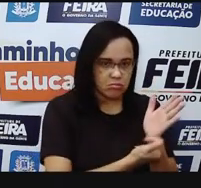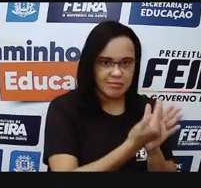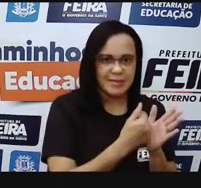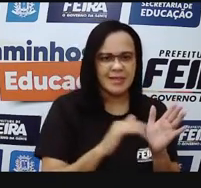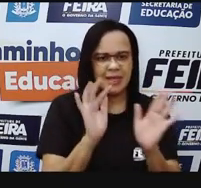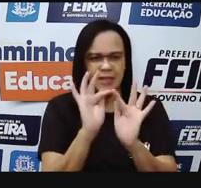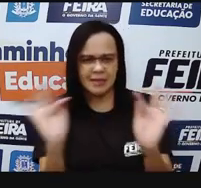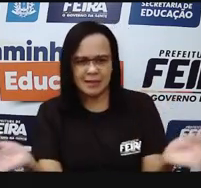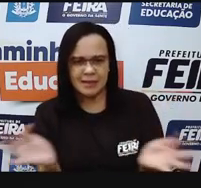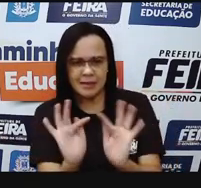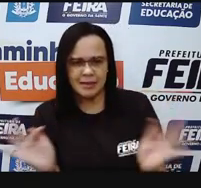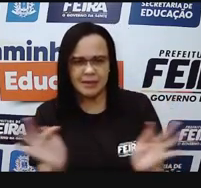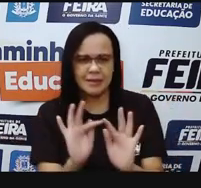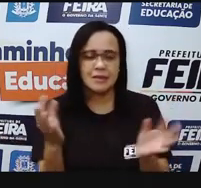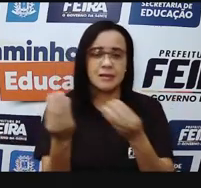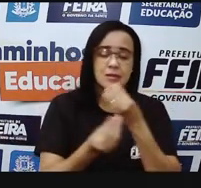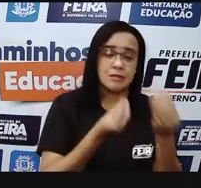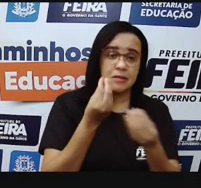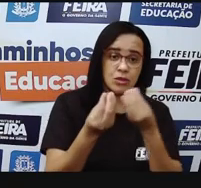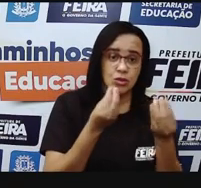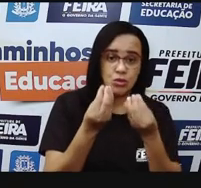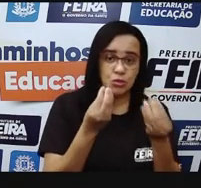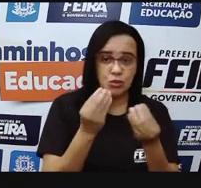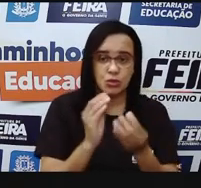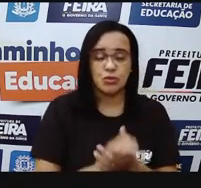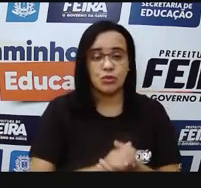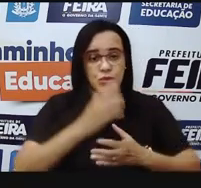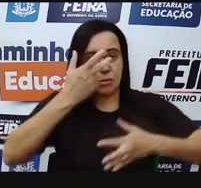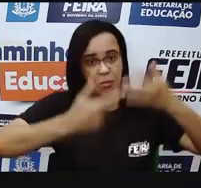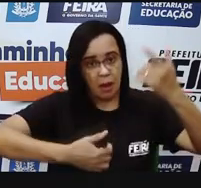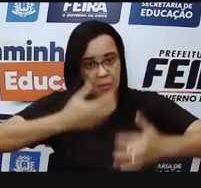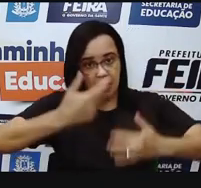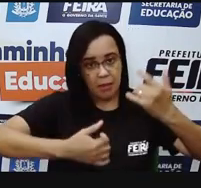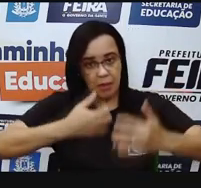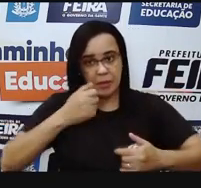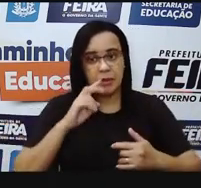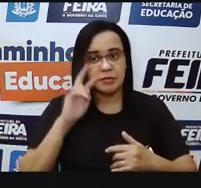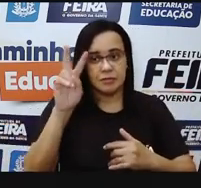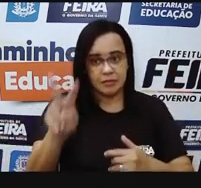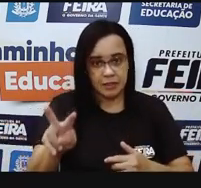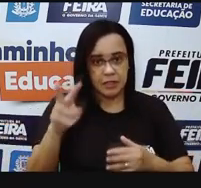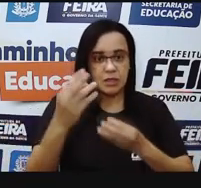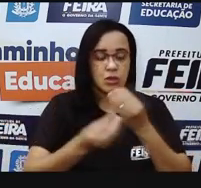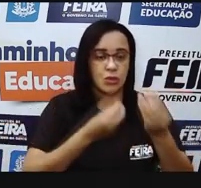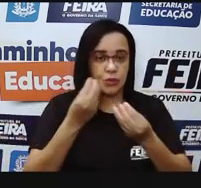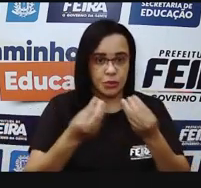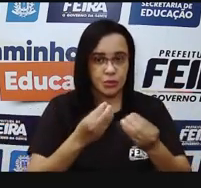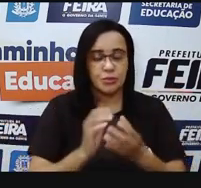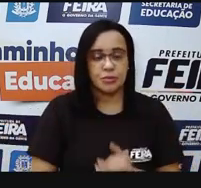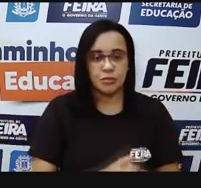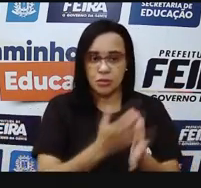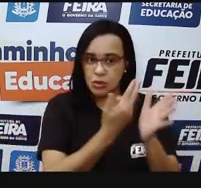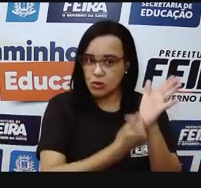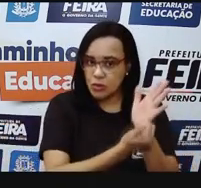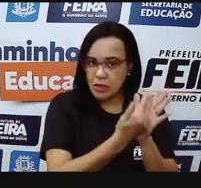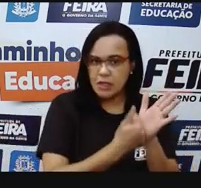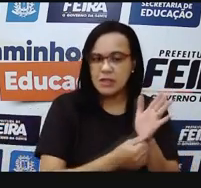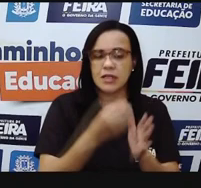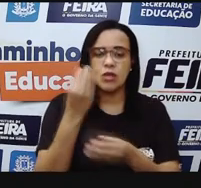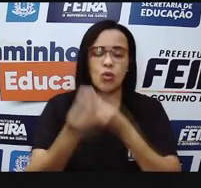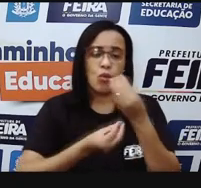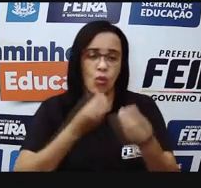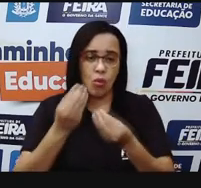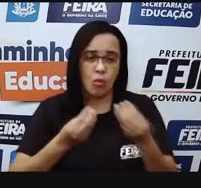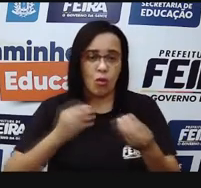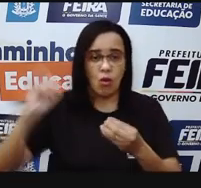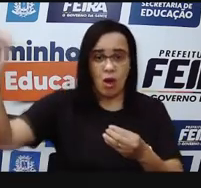né, mas é simples do que a gente pode entender como se forma a imagem. Então, a luz tá